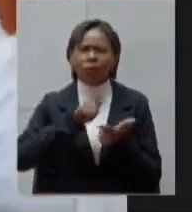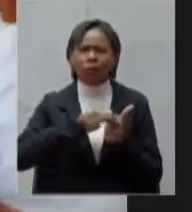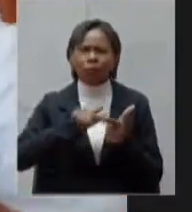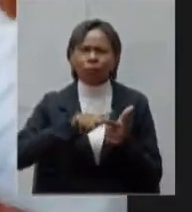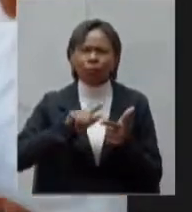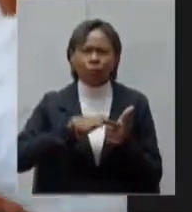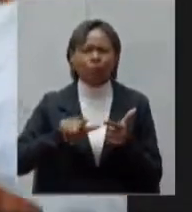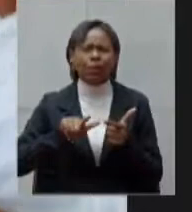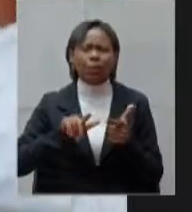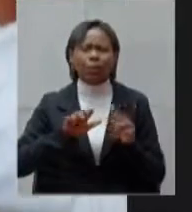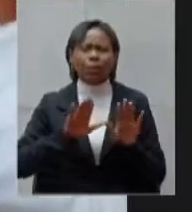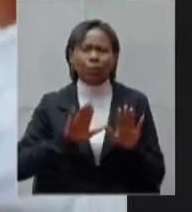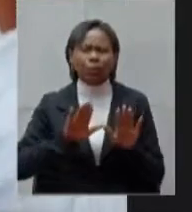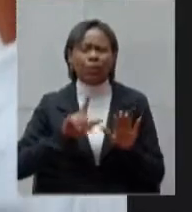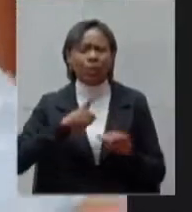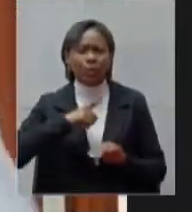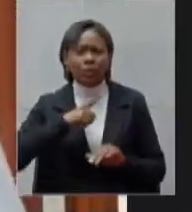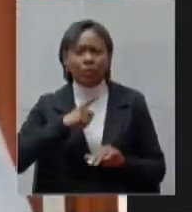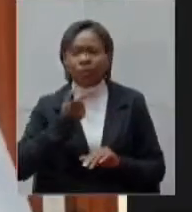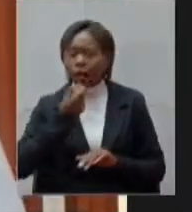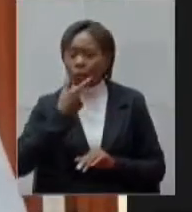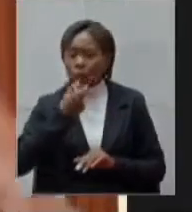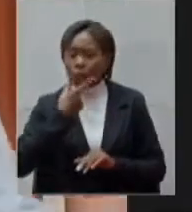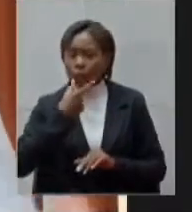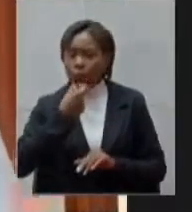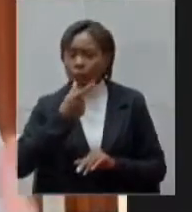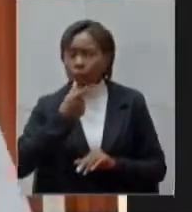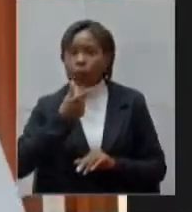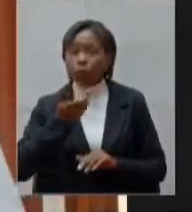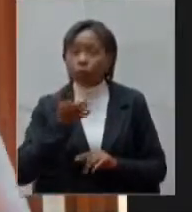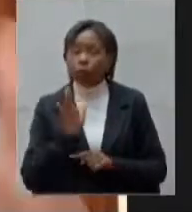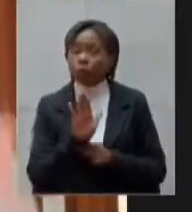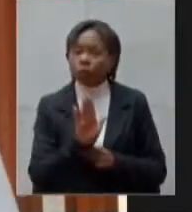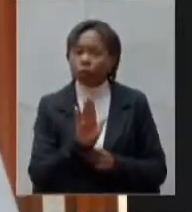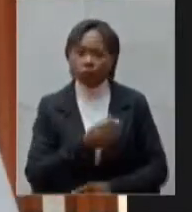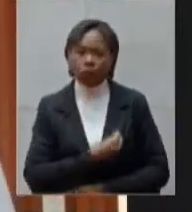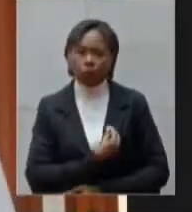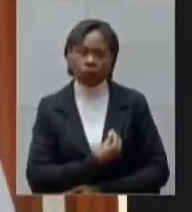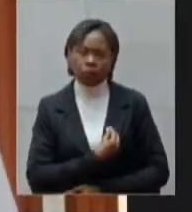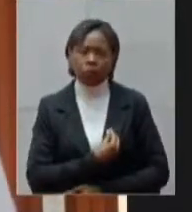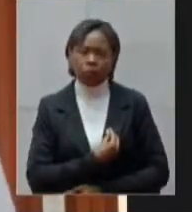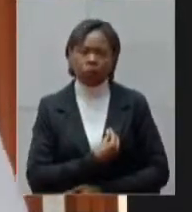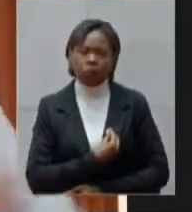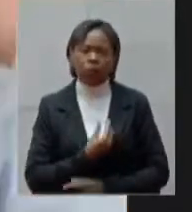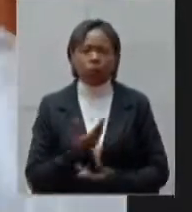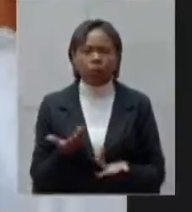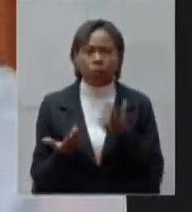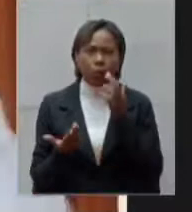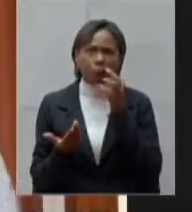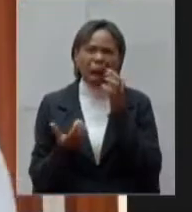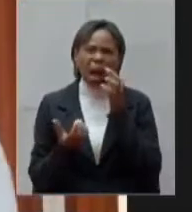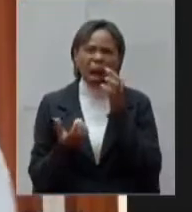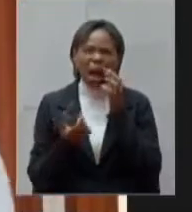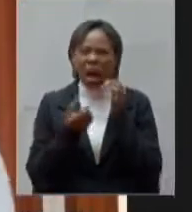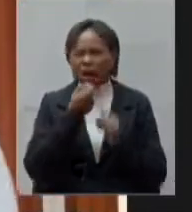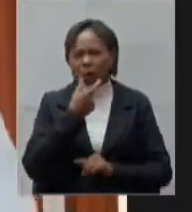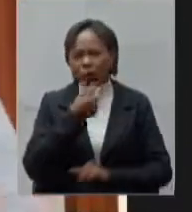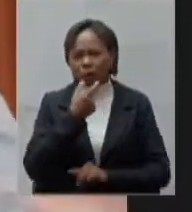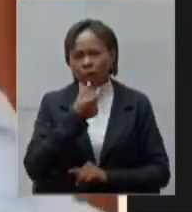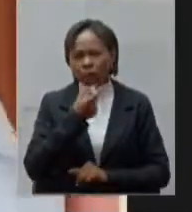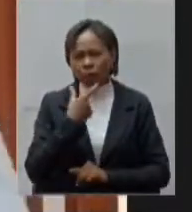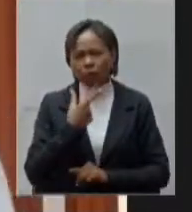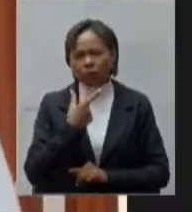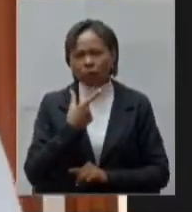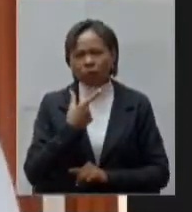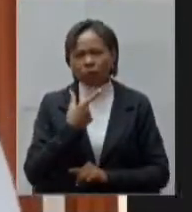salvam a vida das pessoas não estou nem discutindo um aumento novamente 600% então um remédio chamado pancorona custava 9